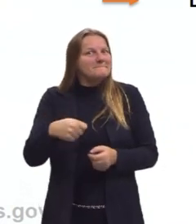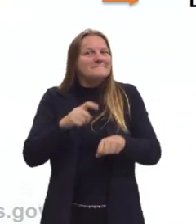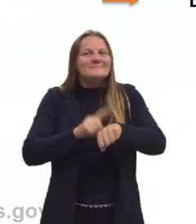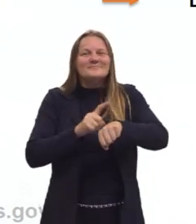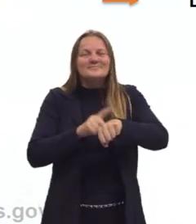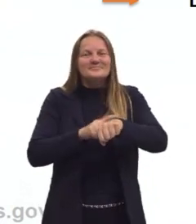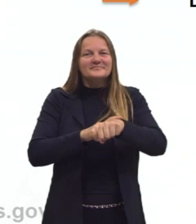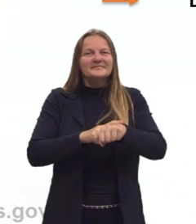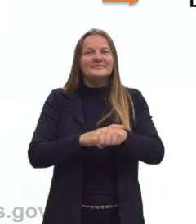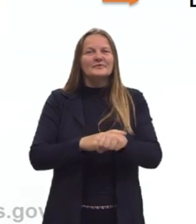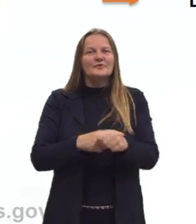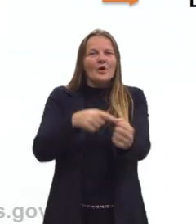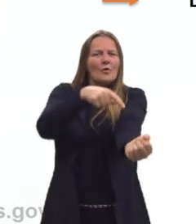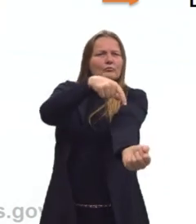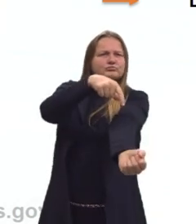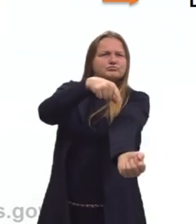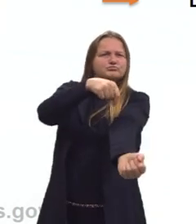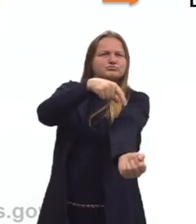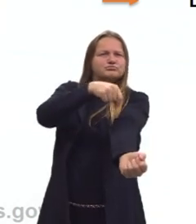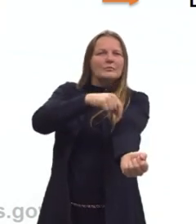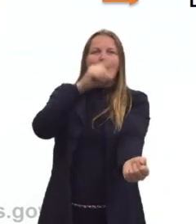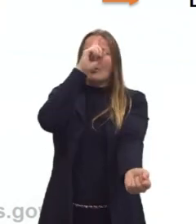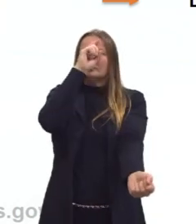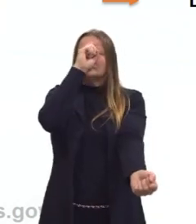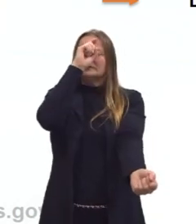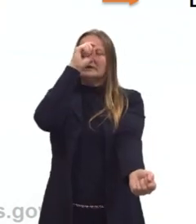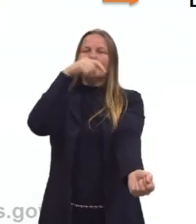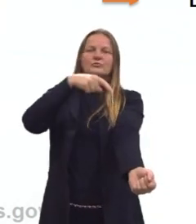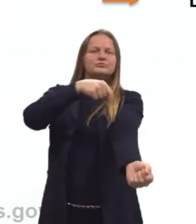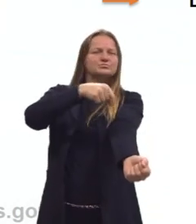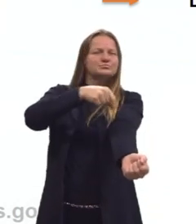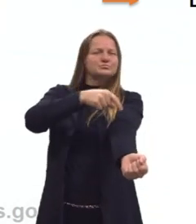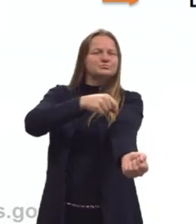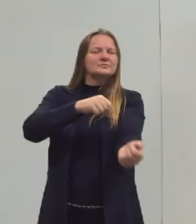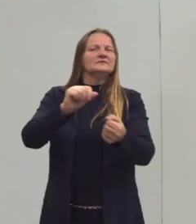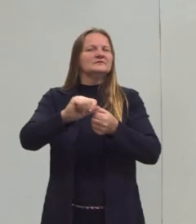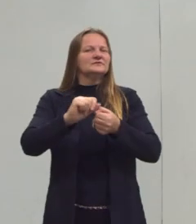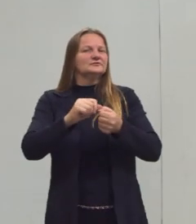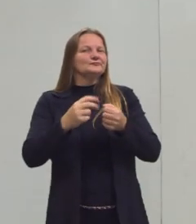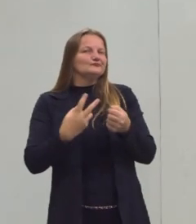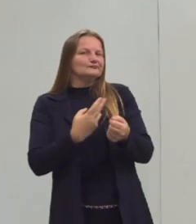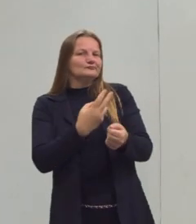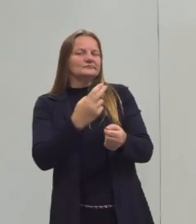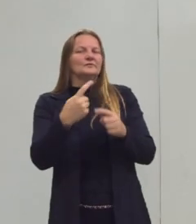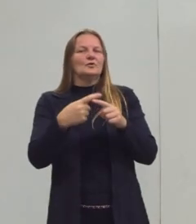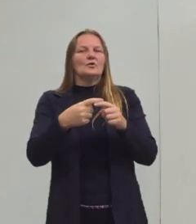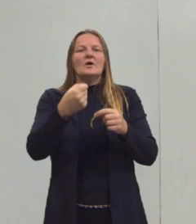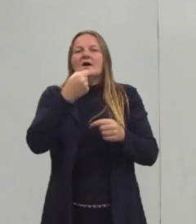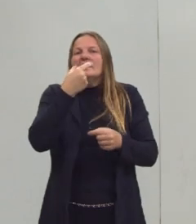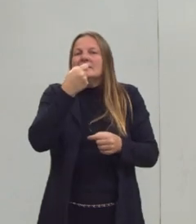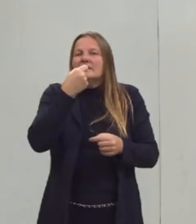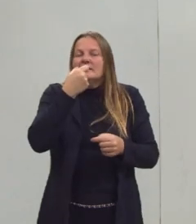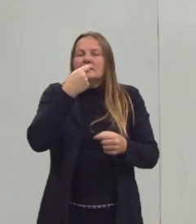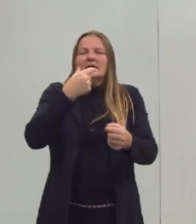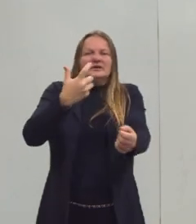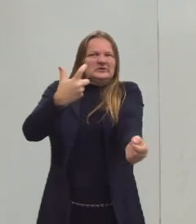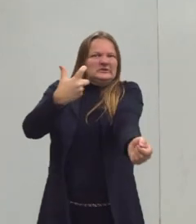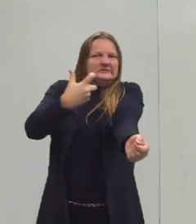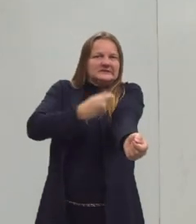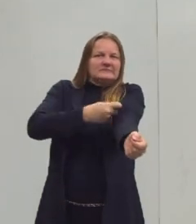momento tomar soro no hospital? Ou porque precisou fazer algum procedimento, ou precisou de um medicamento na veia,